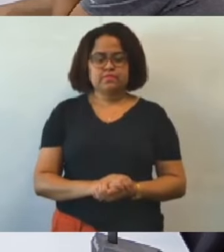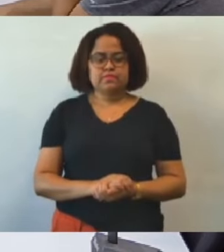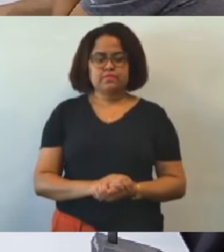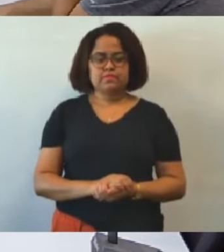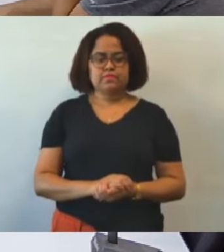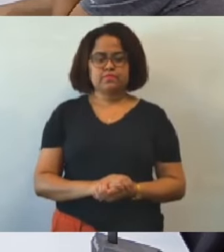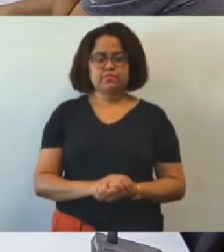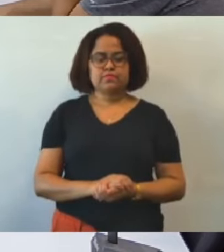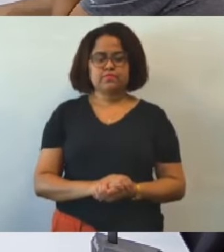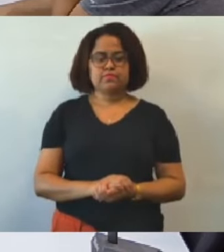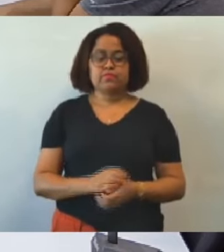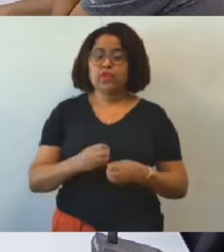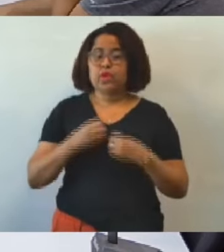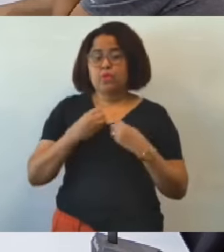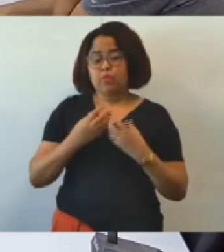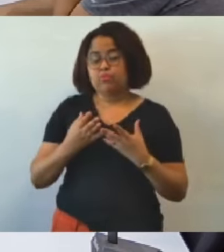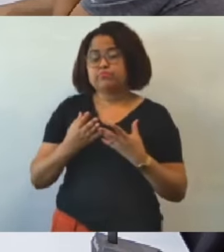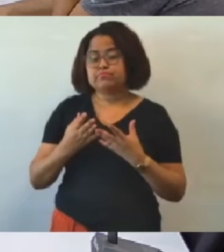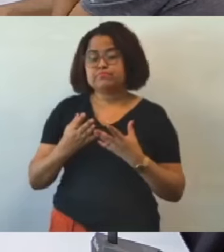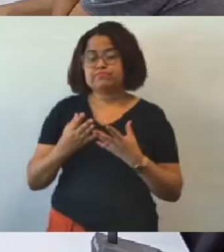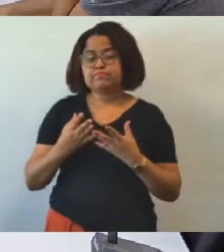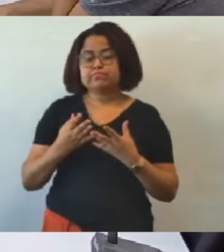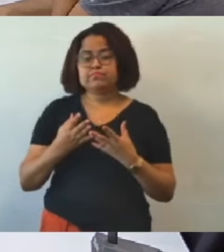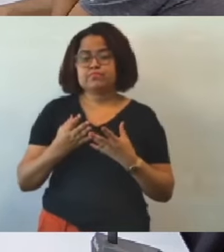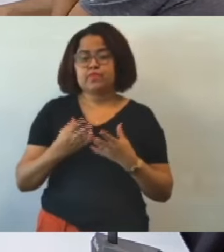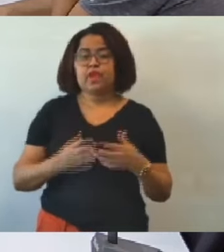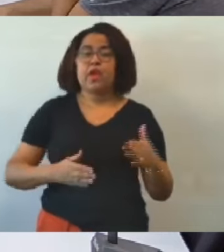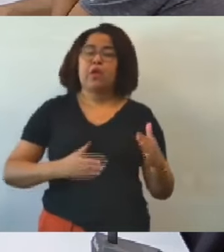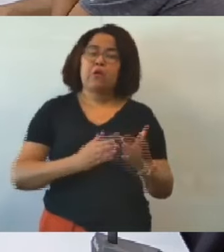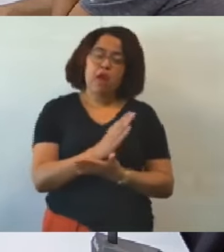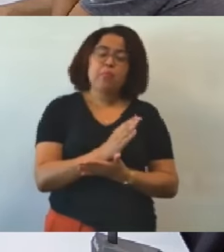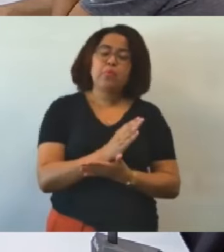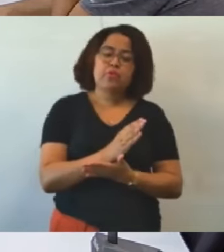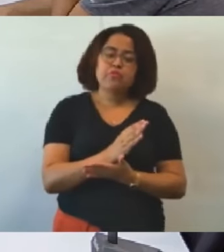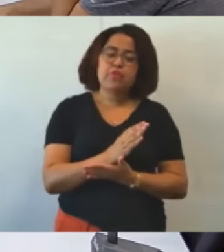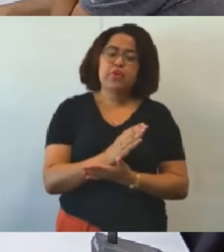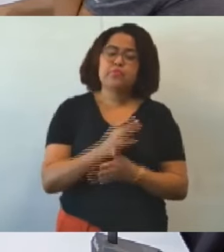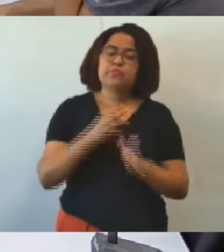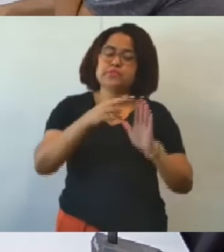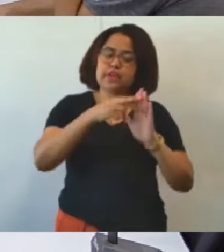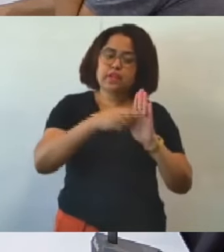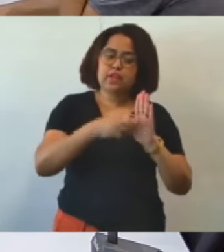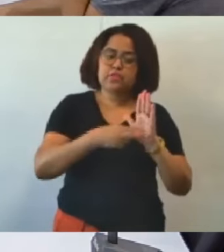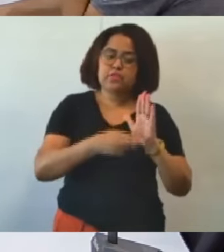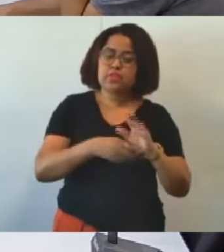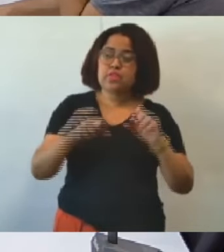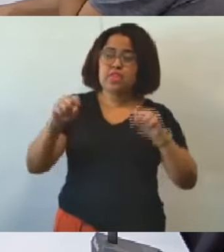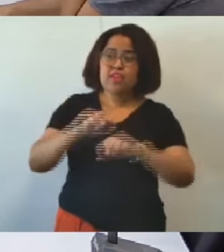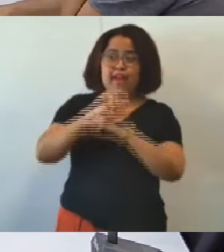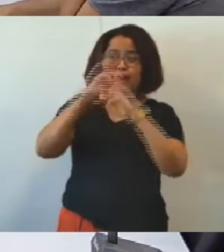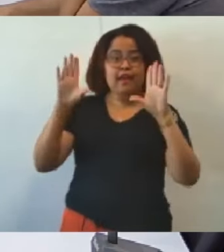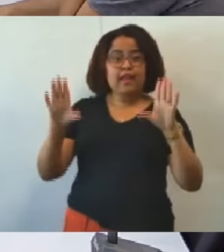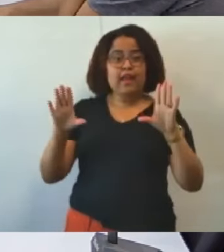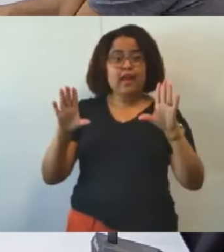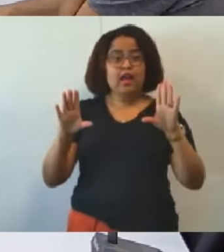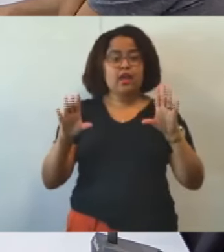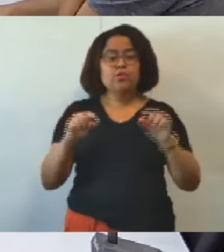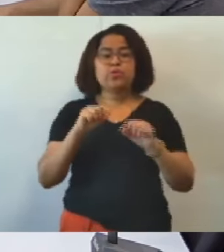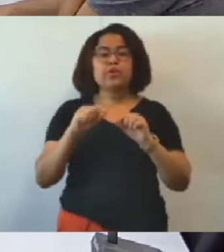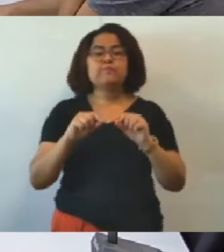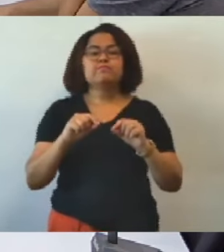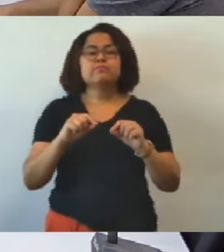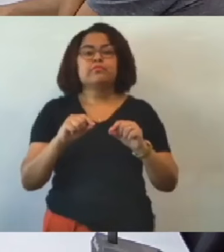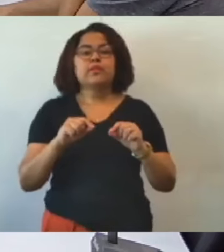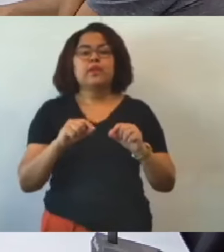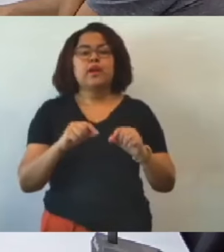bom uma vez aprovado esse relatório quero deixar claro aos membros